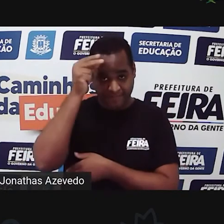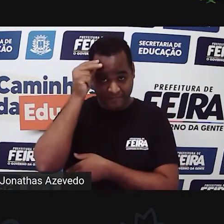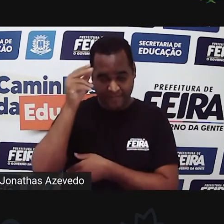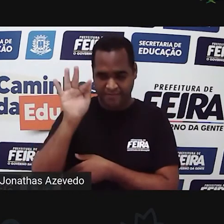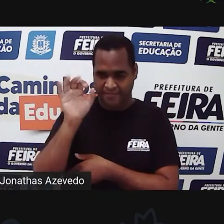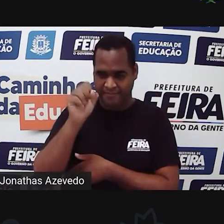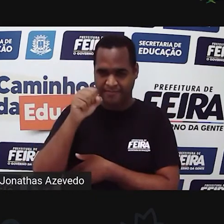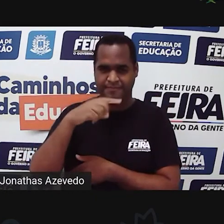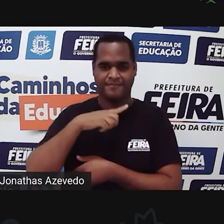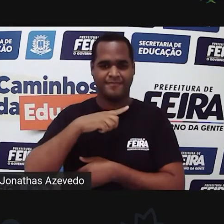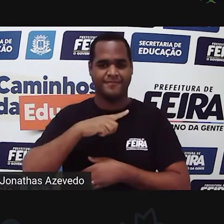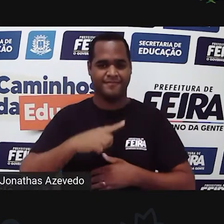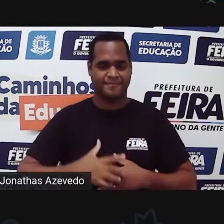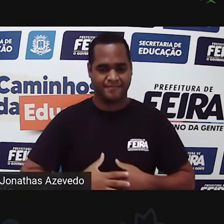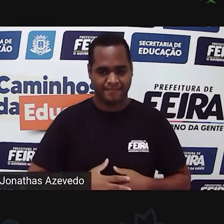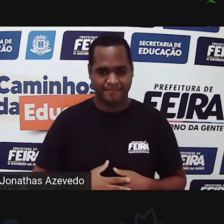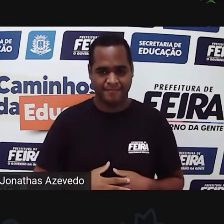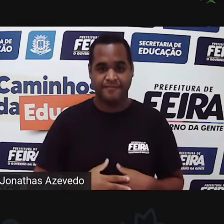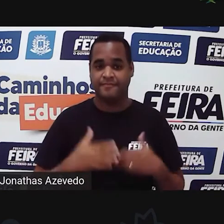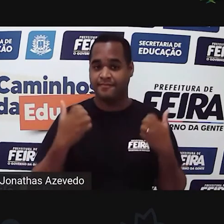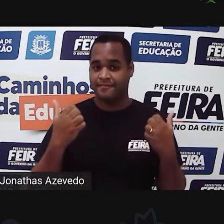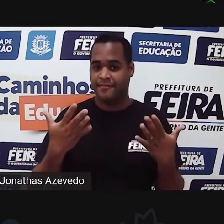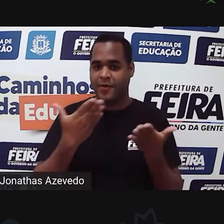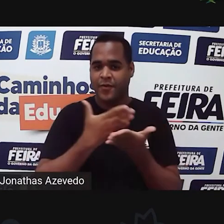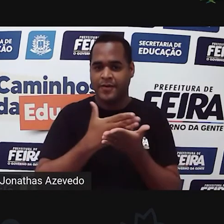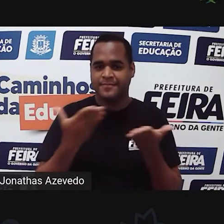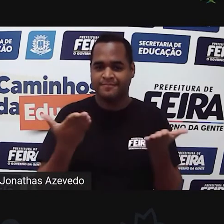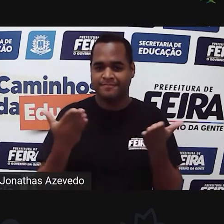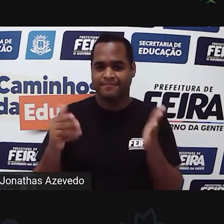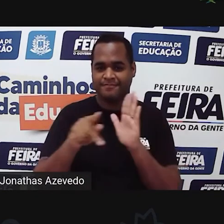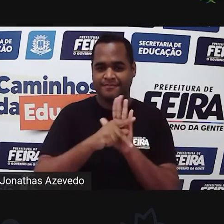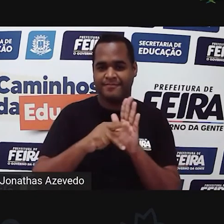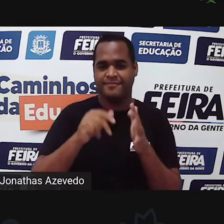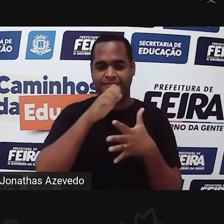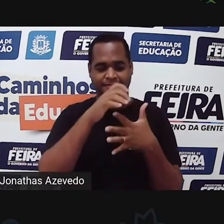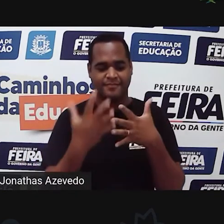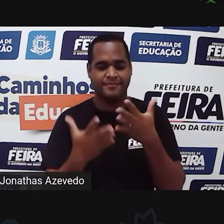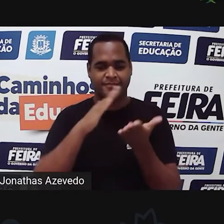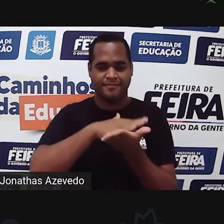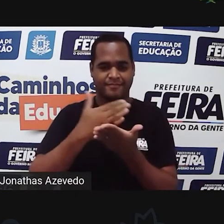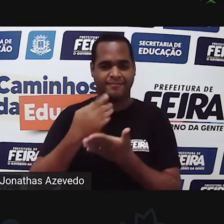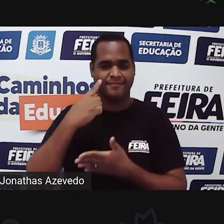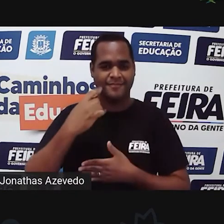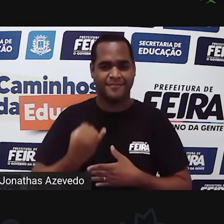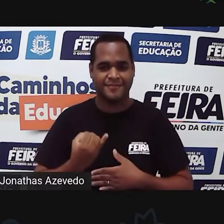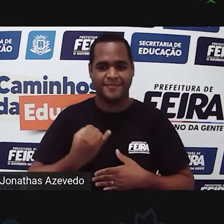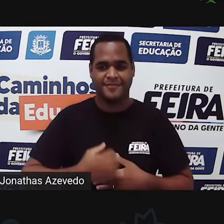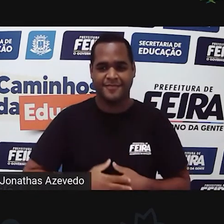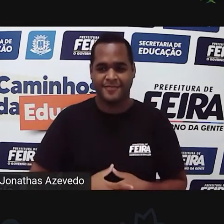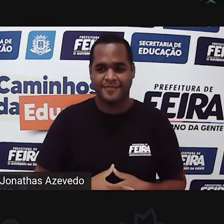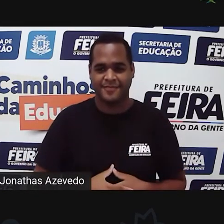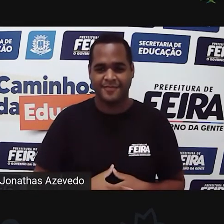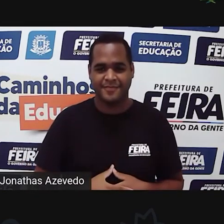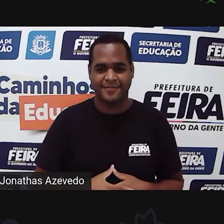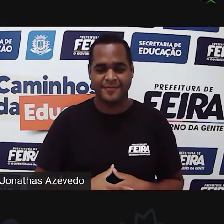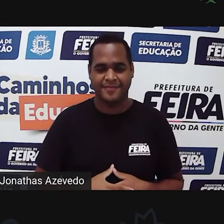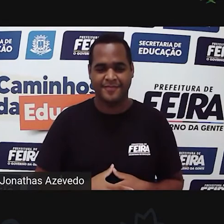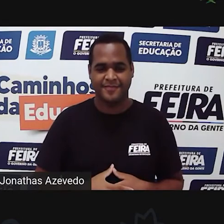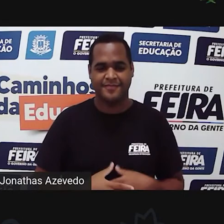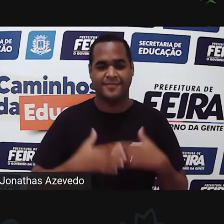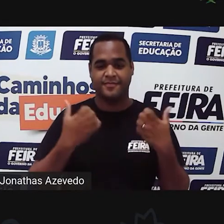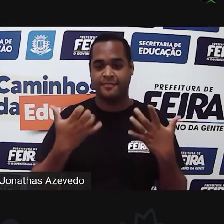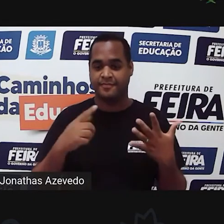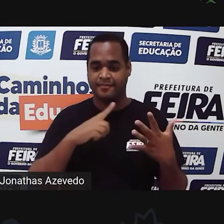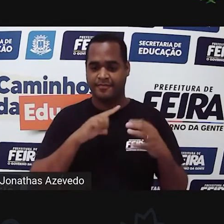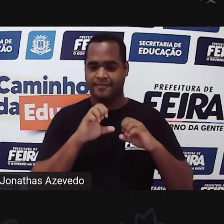Secretaria Municipal de Educação. E hoje a gente tem a participação do nosso intérprete, o Jonathan. Vamos lá iniciar agora a aula de Ciências